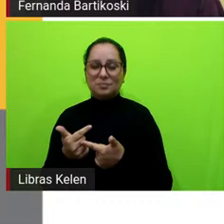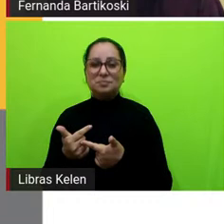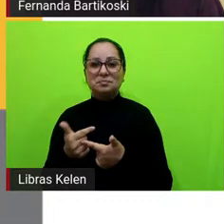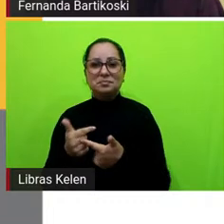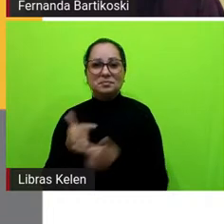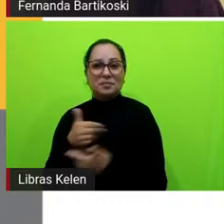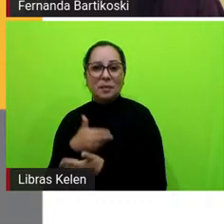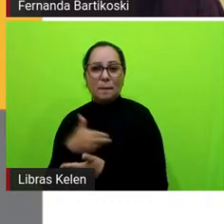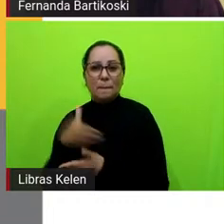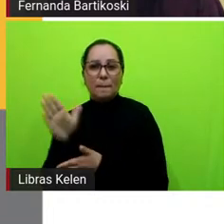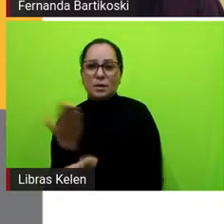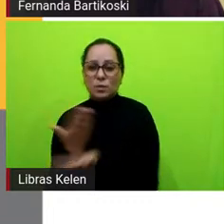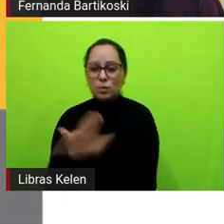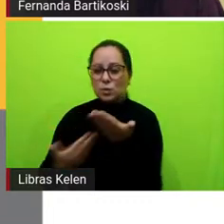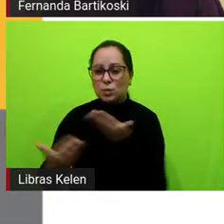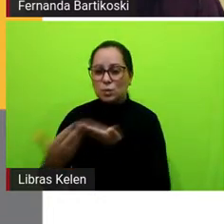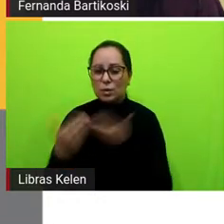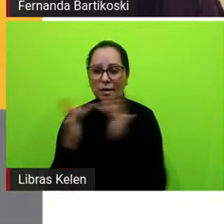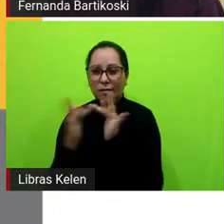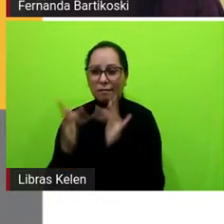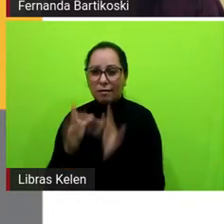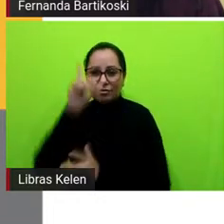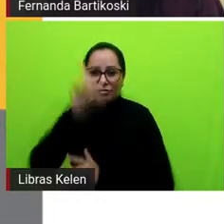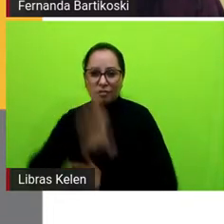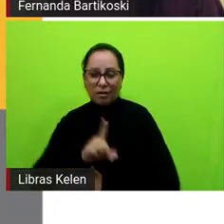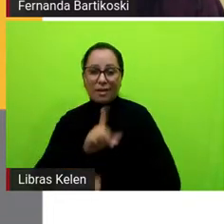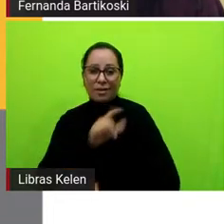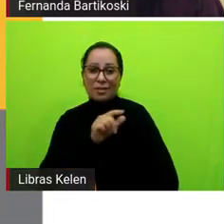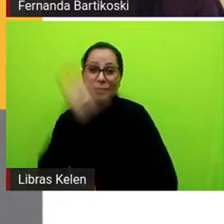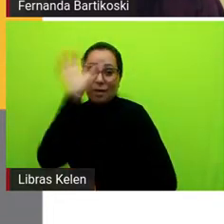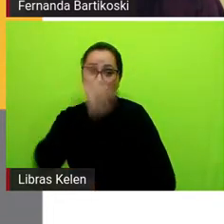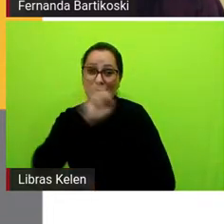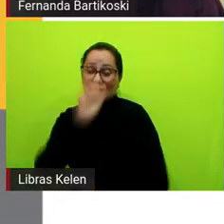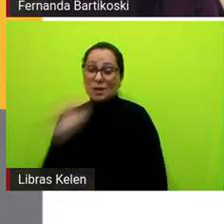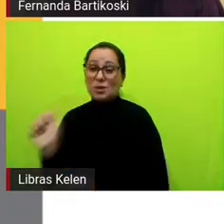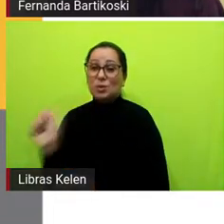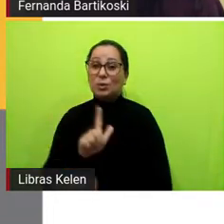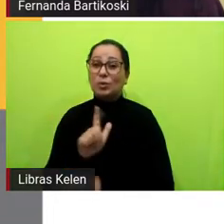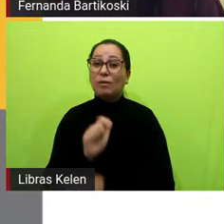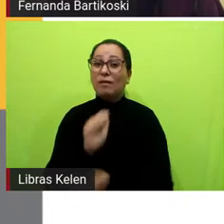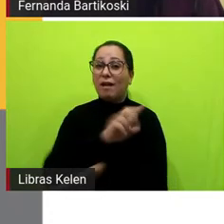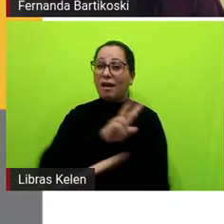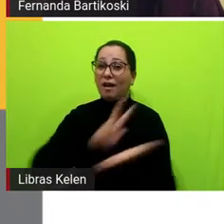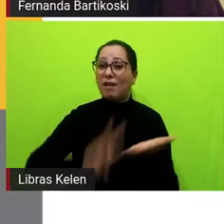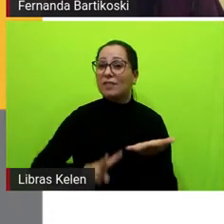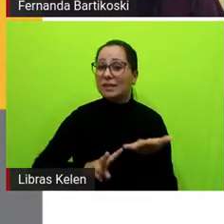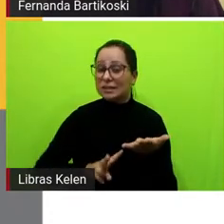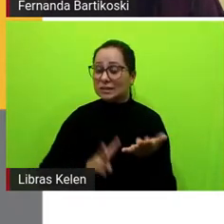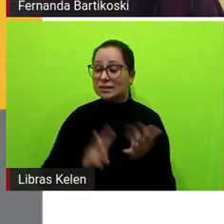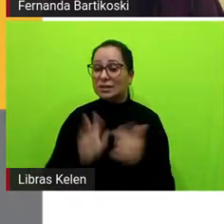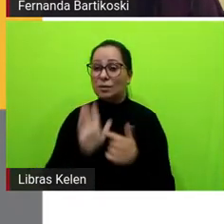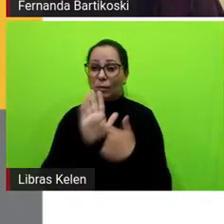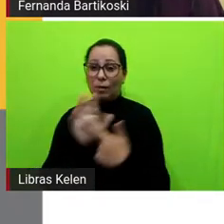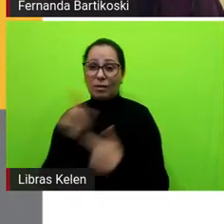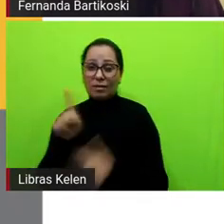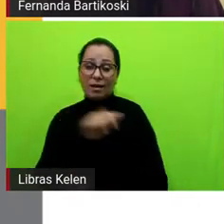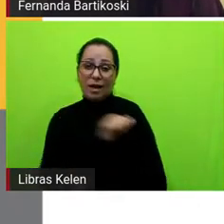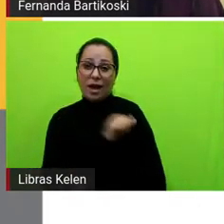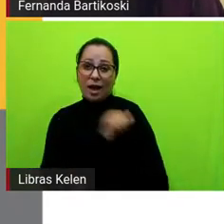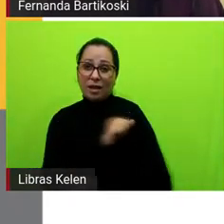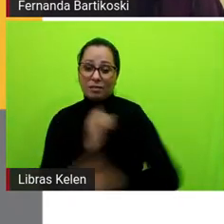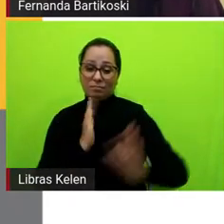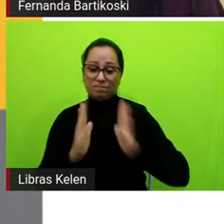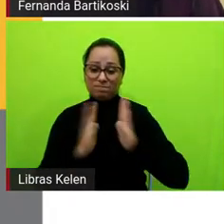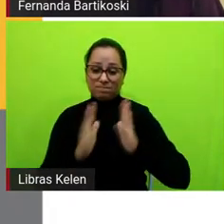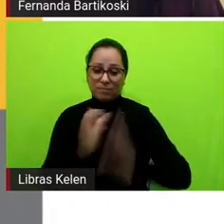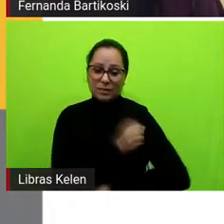articulado aos direitos de aprendizagem que as avaliações diagnósticas estão mostrando que os alunos dessa faixa de escolarização